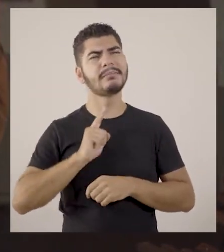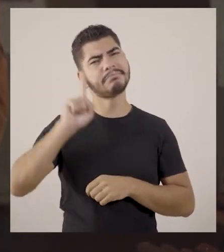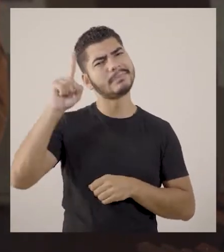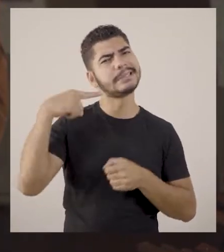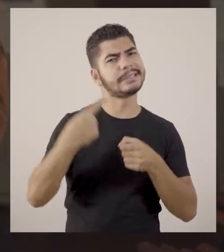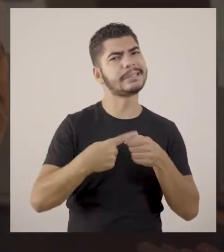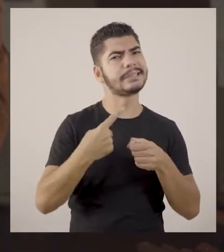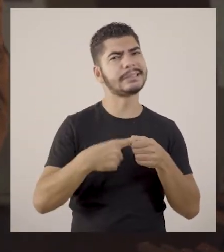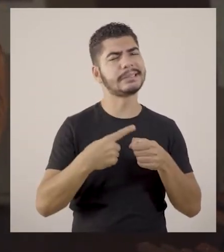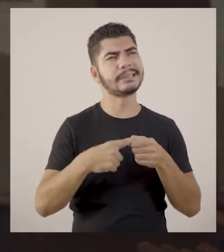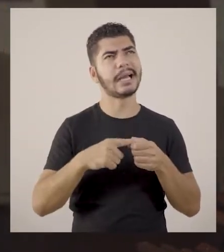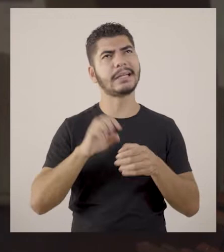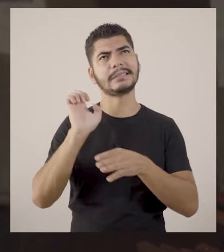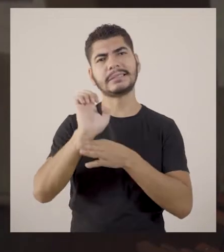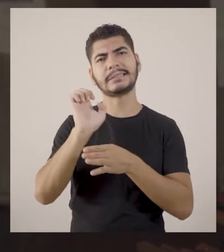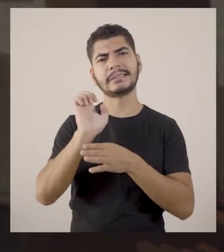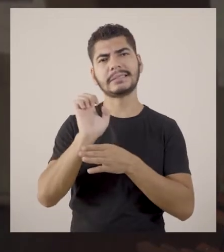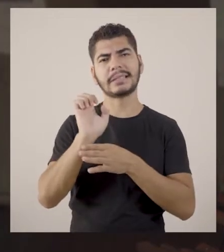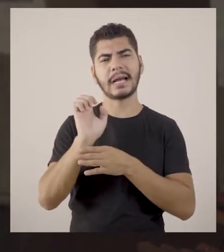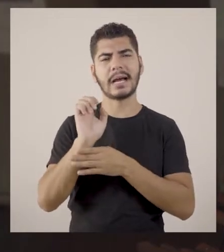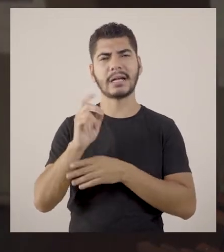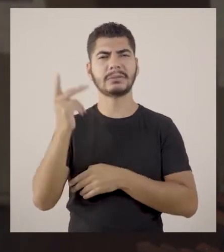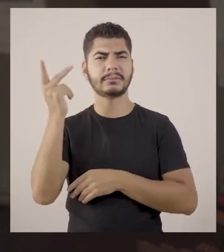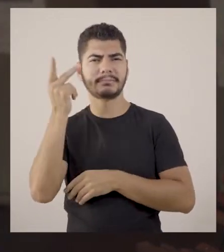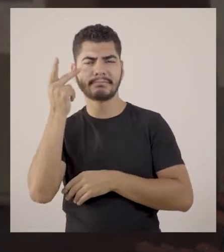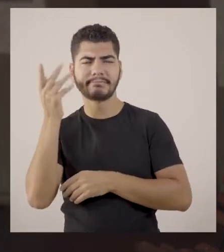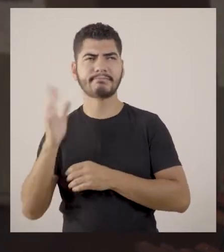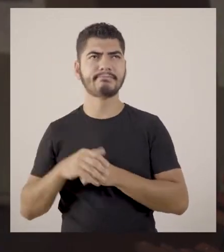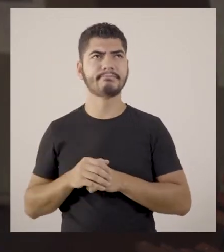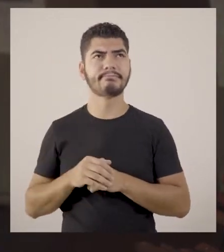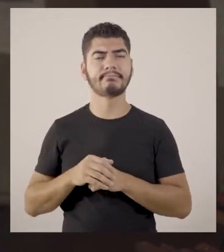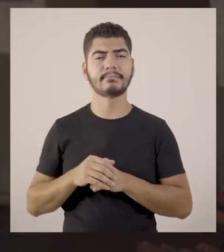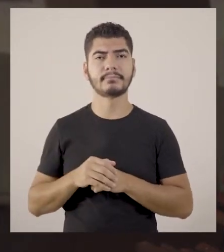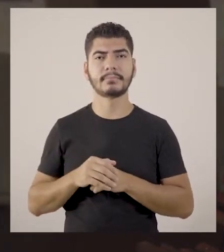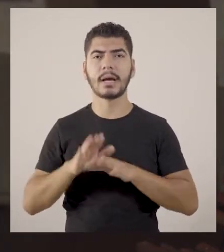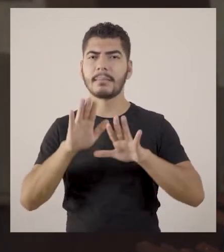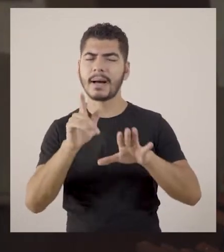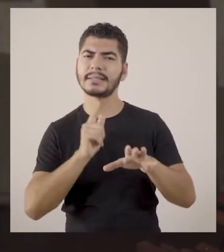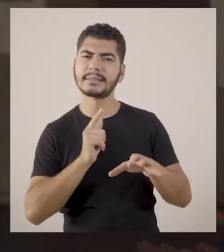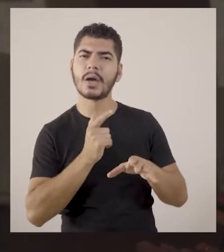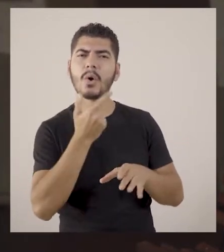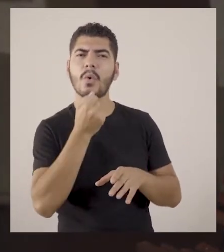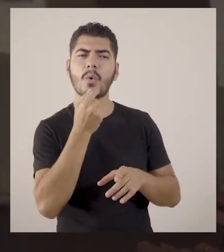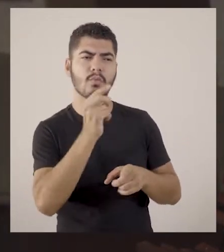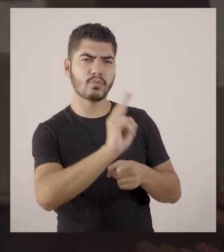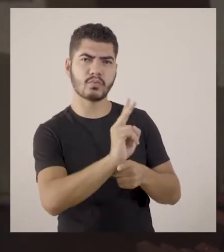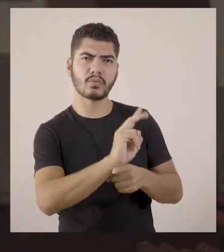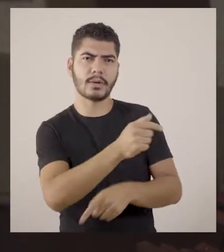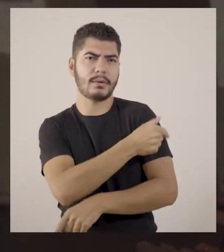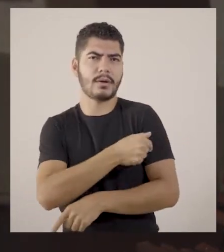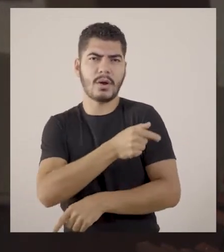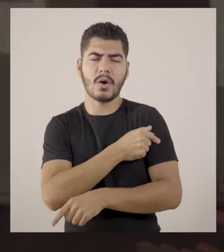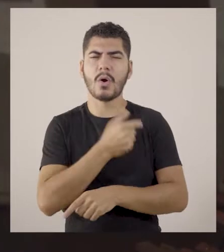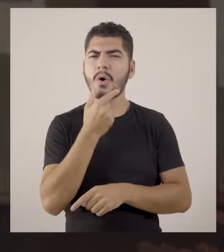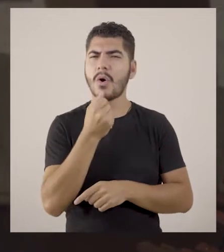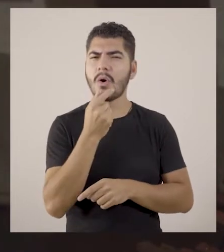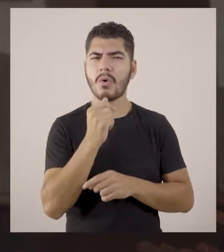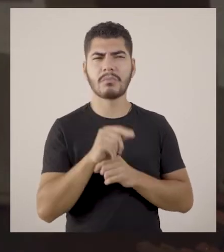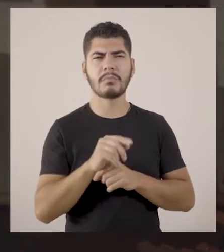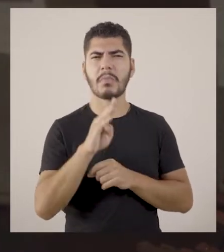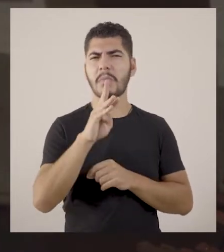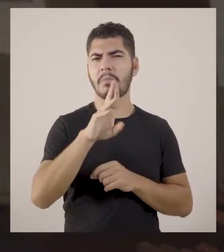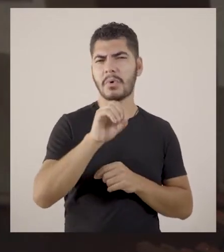do Paraná. Ah, e meu caro, e quanto ao inspetor-geral, o tal do poloneso, o tal do Brody Brodovski?